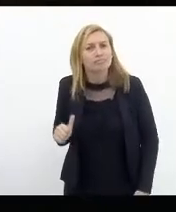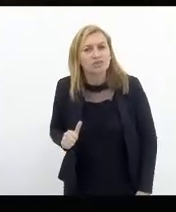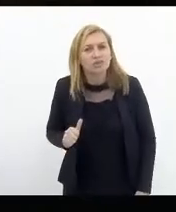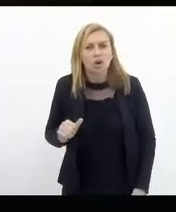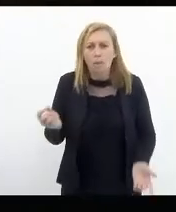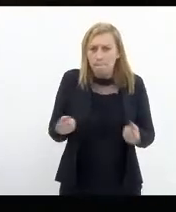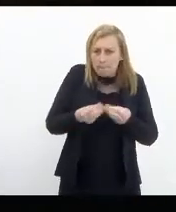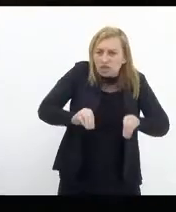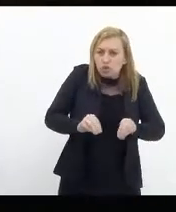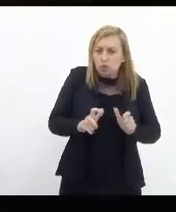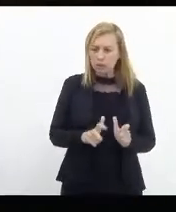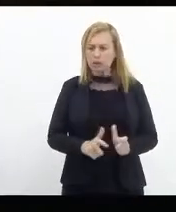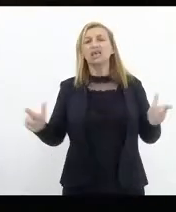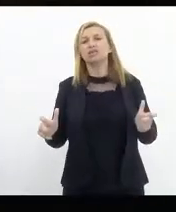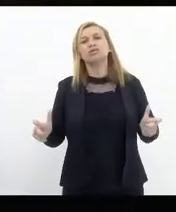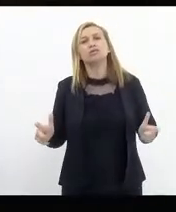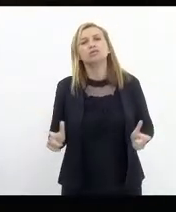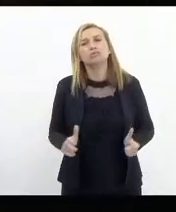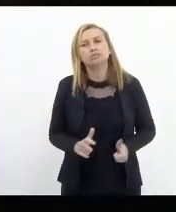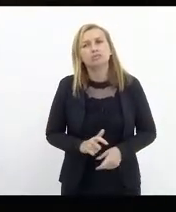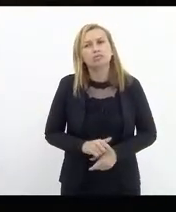prejuízo é grande demais.